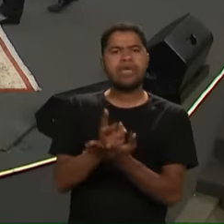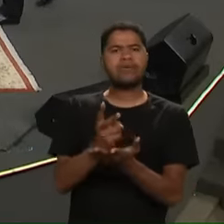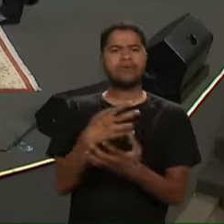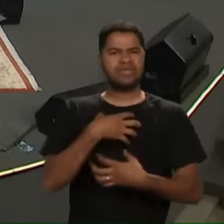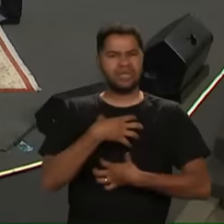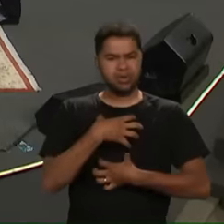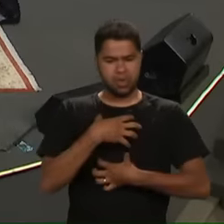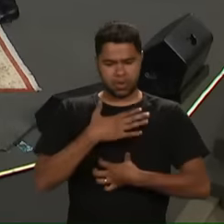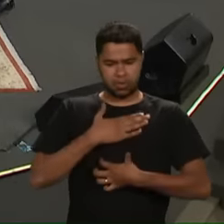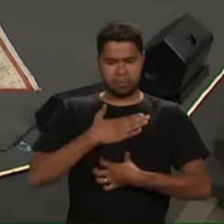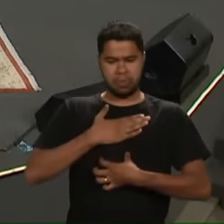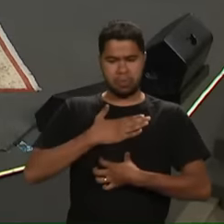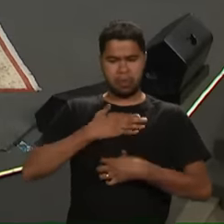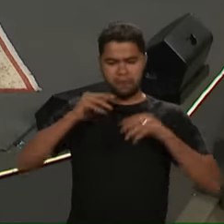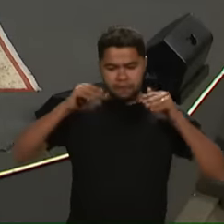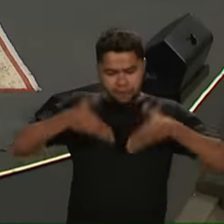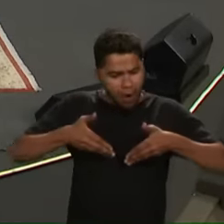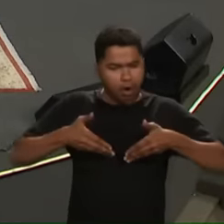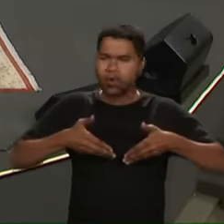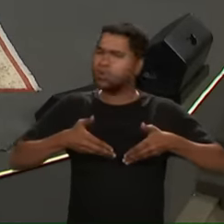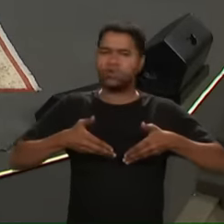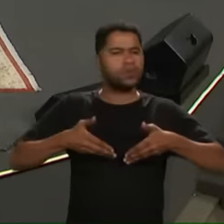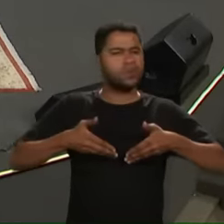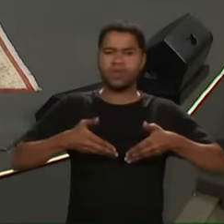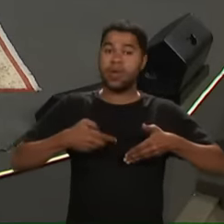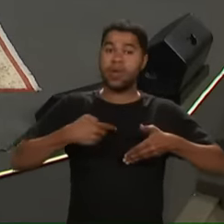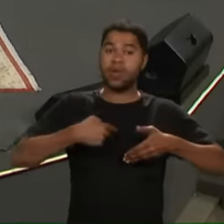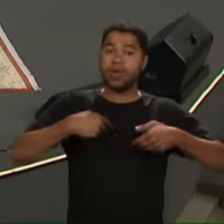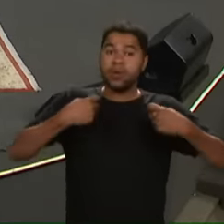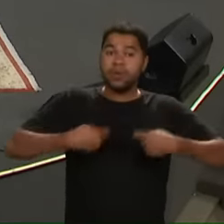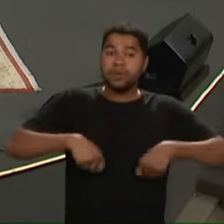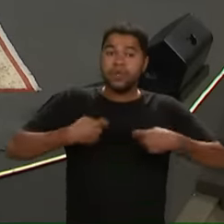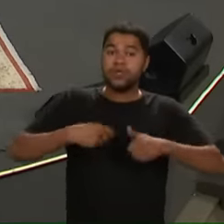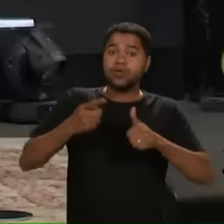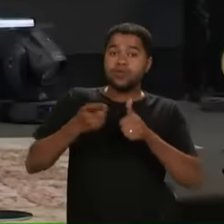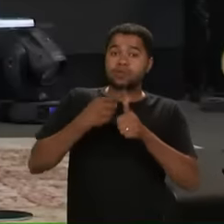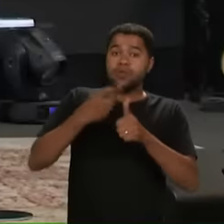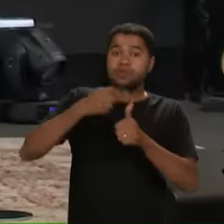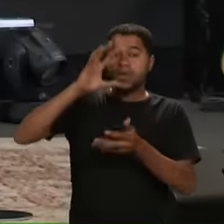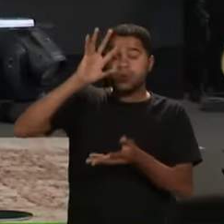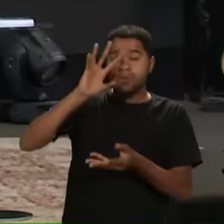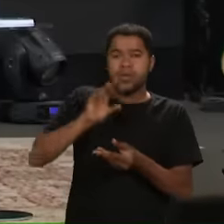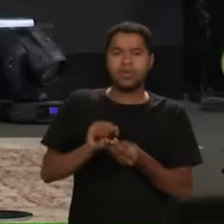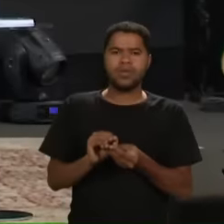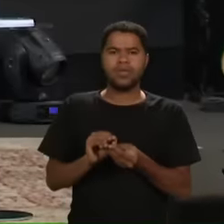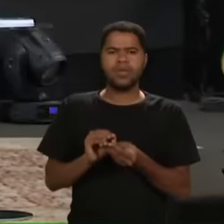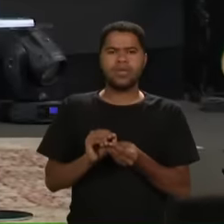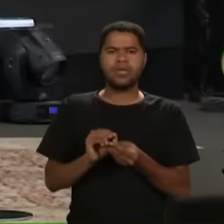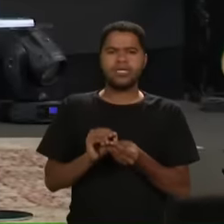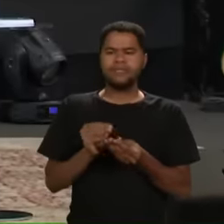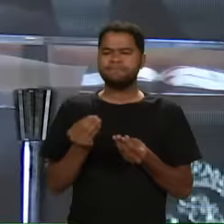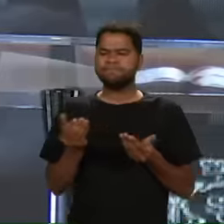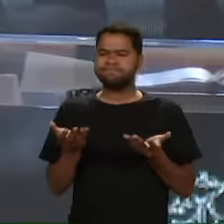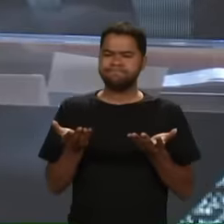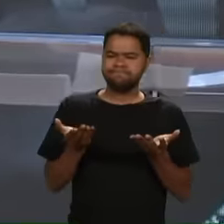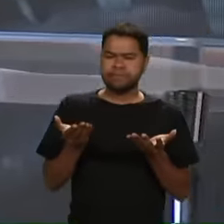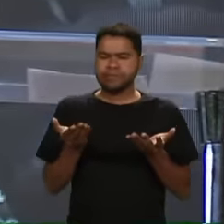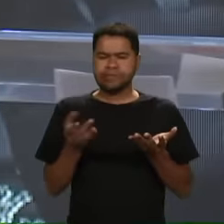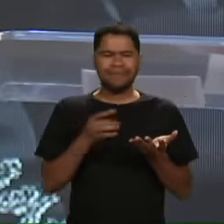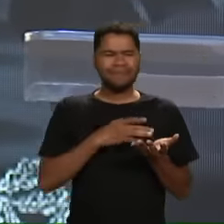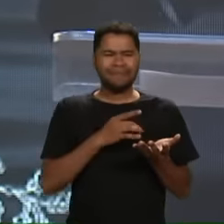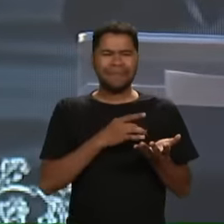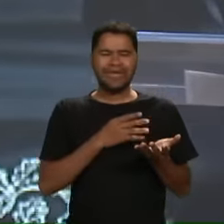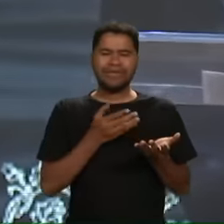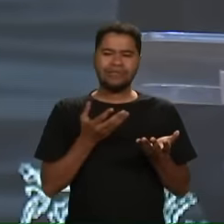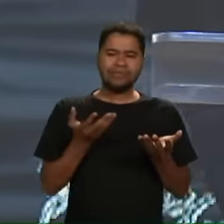sentimentos Mas eu preciso entender como lidar com o medo